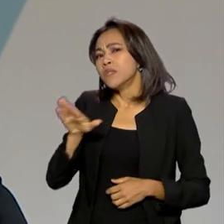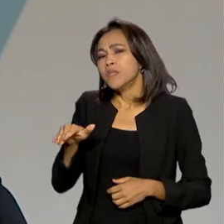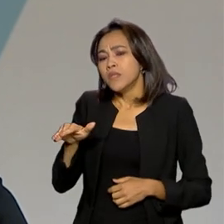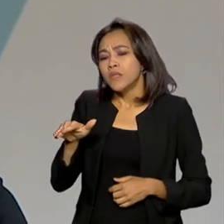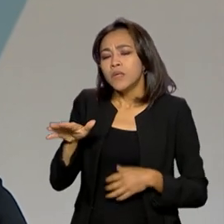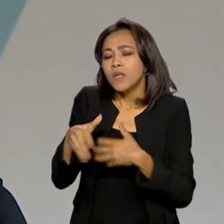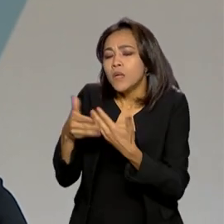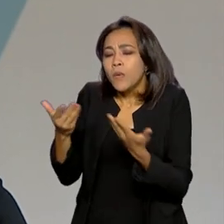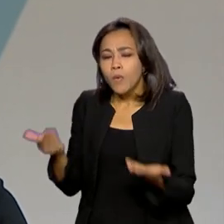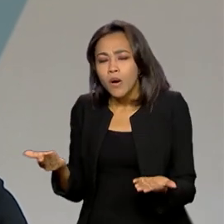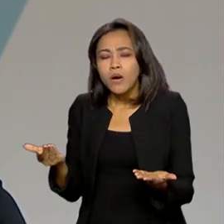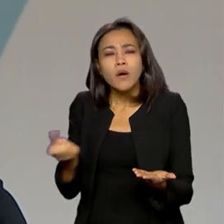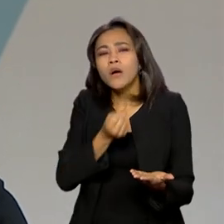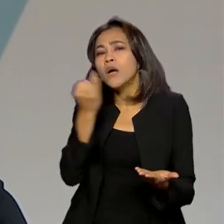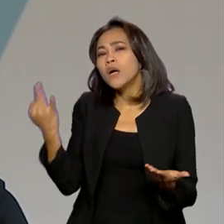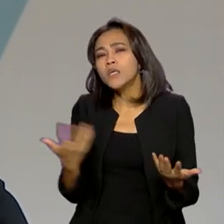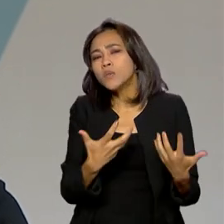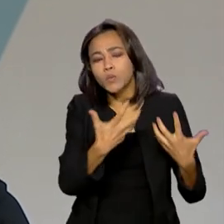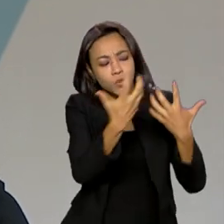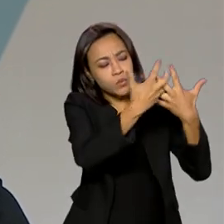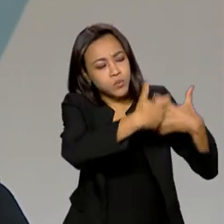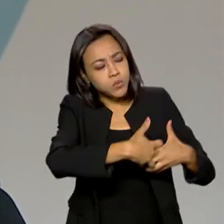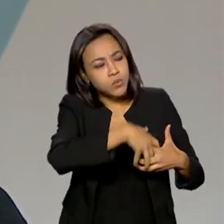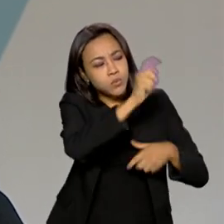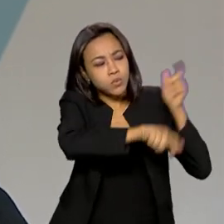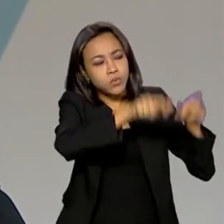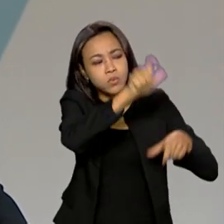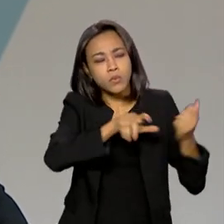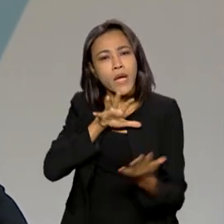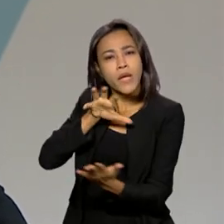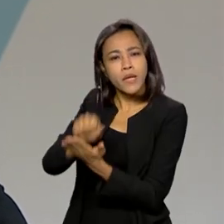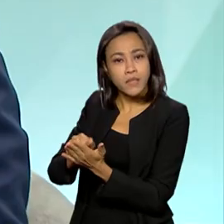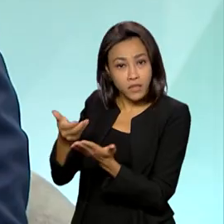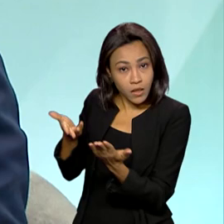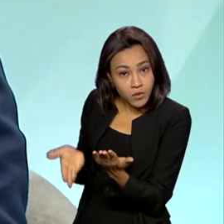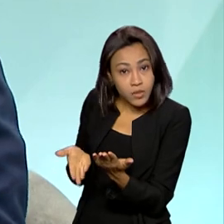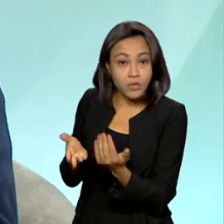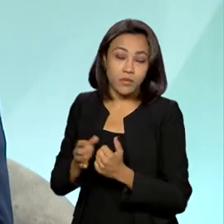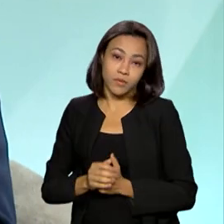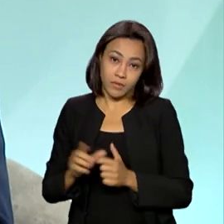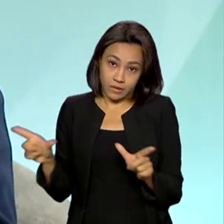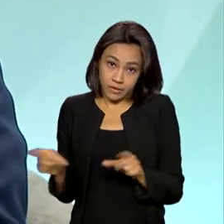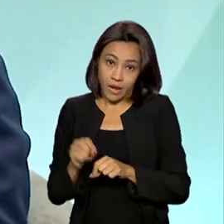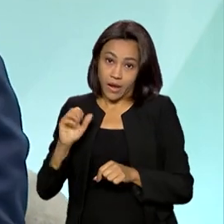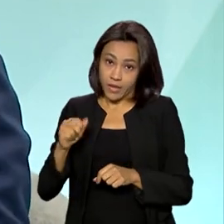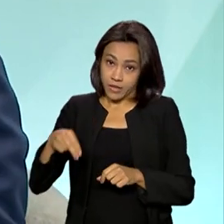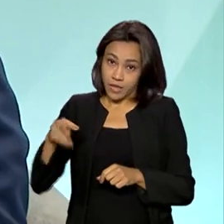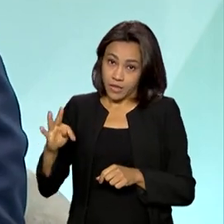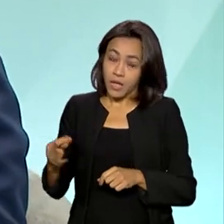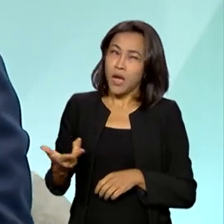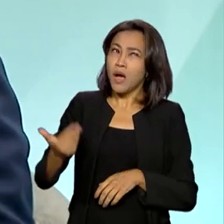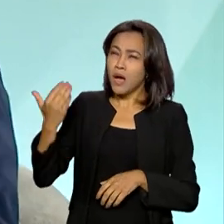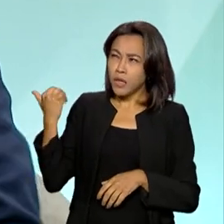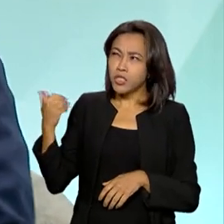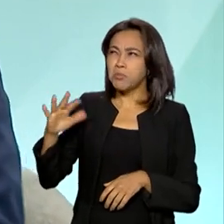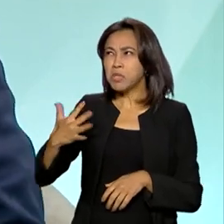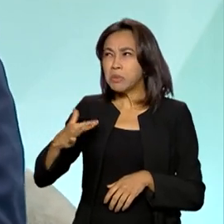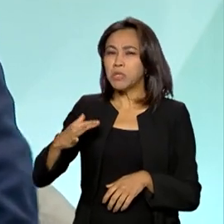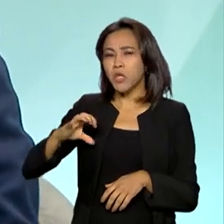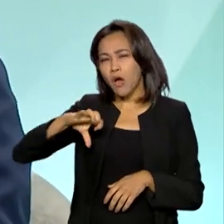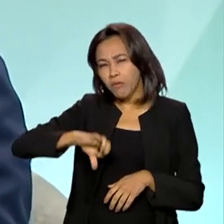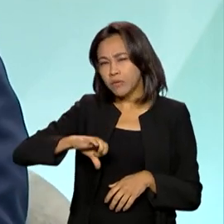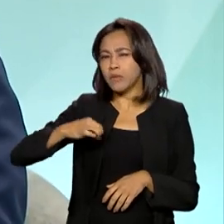desses caminhoneiros que estão registrados nessa base de dados da NTT? A base, no início nós tínhamos uma base de mais ou menos